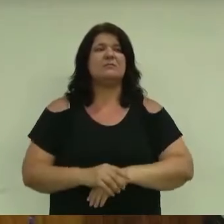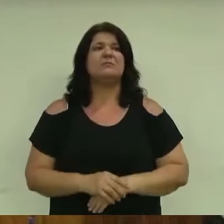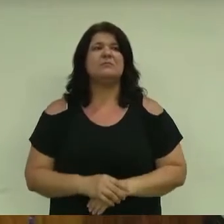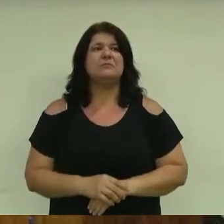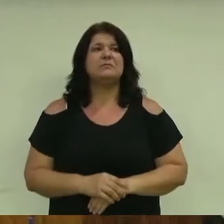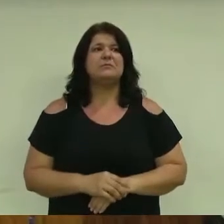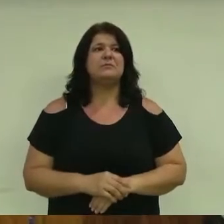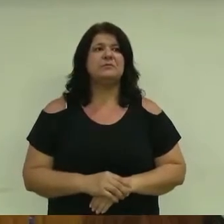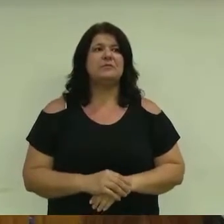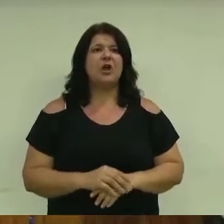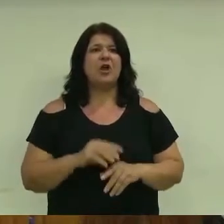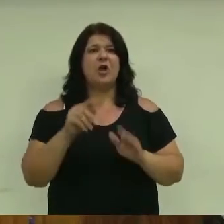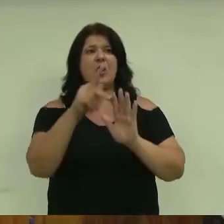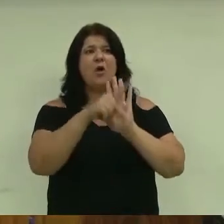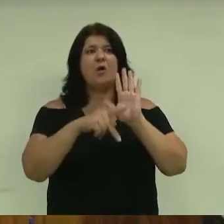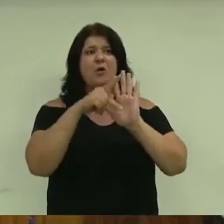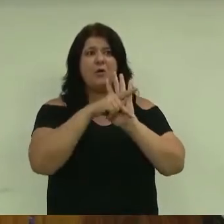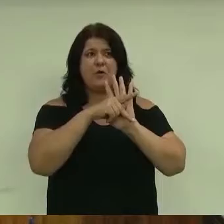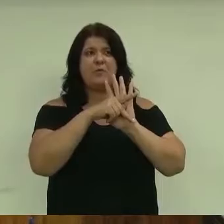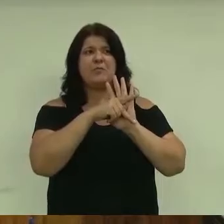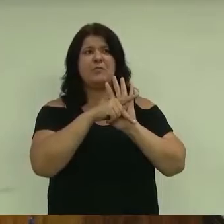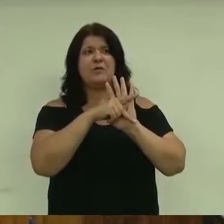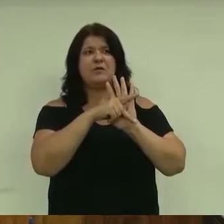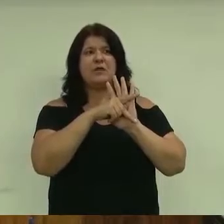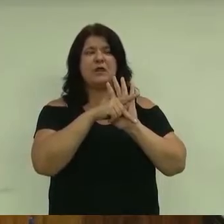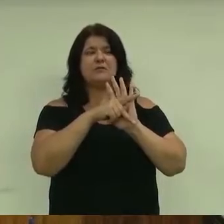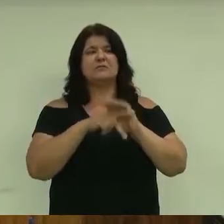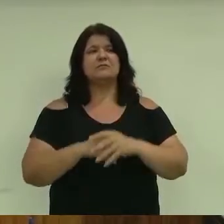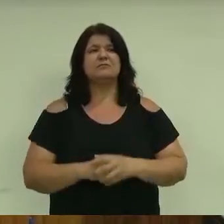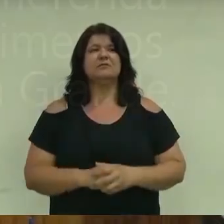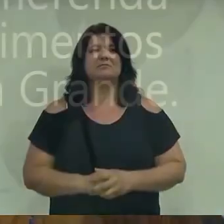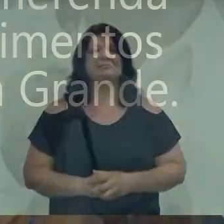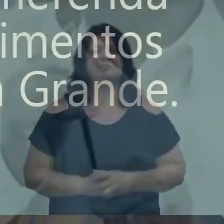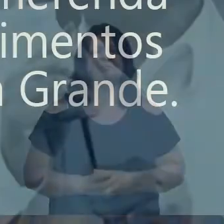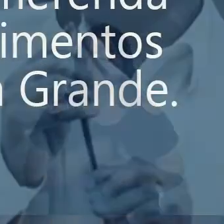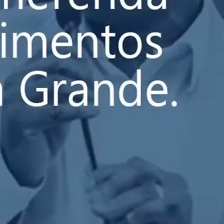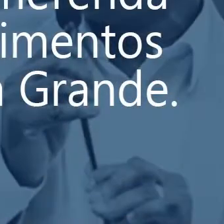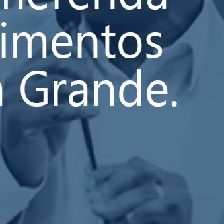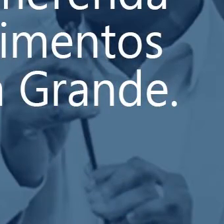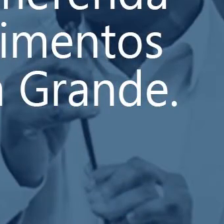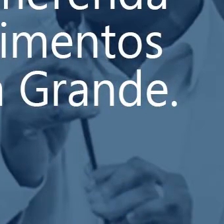no corpo do projeto, a gente traz todo esse rol. Obrigado a todos, uma boa tarde.